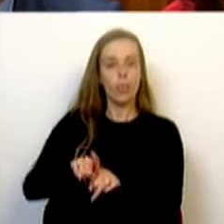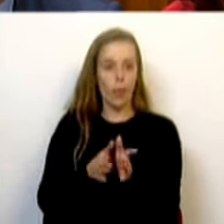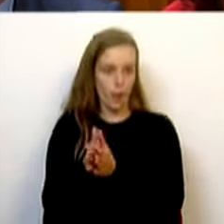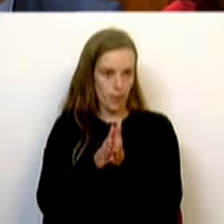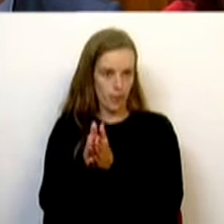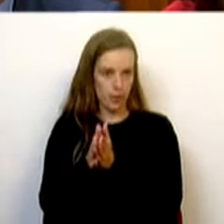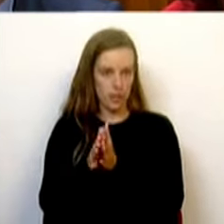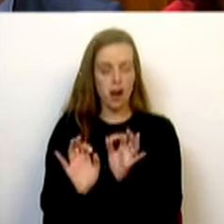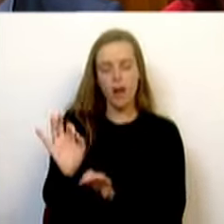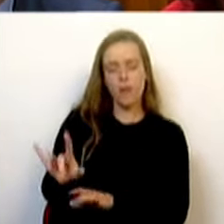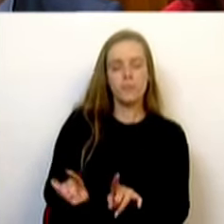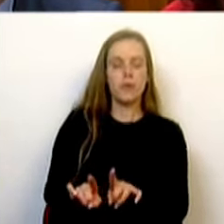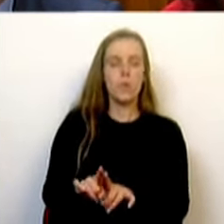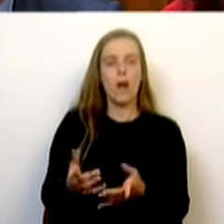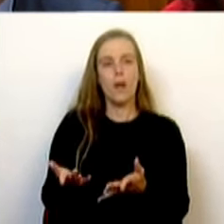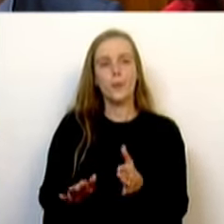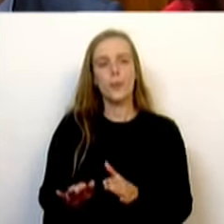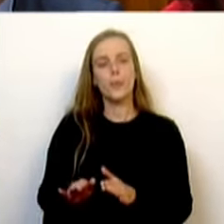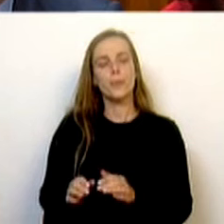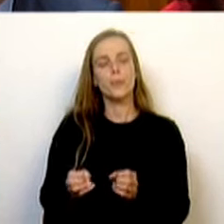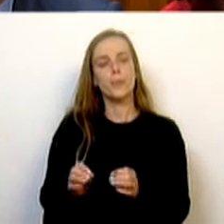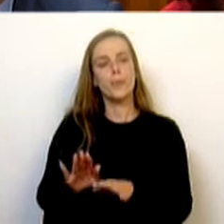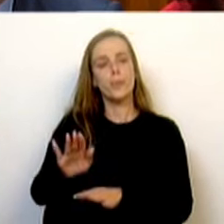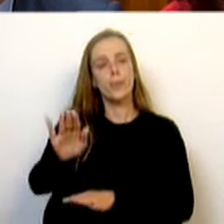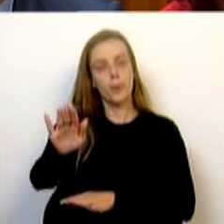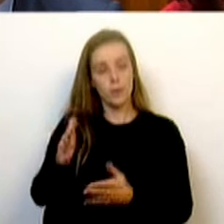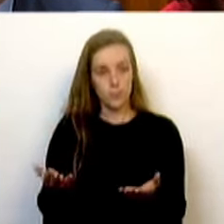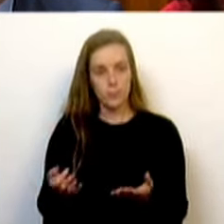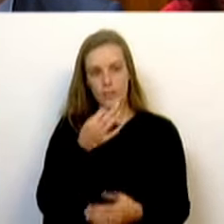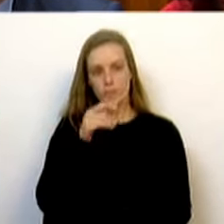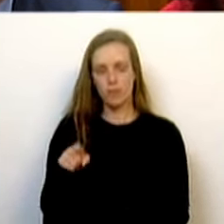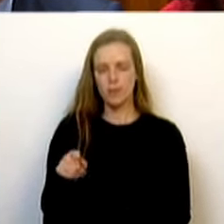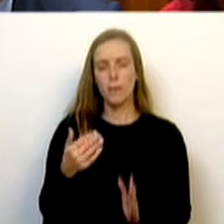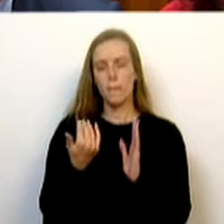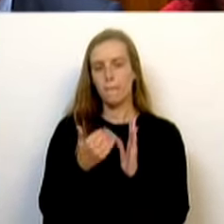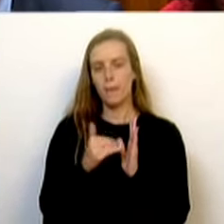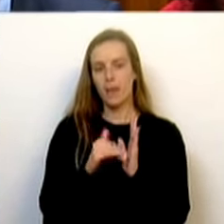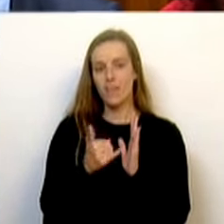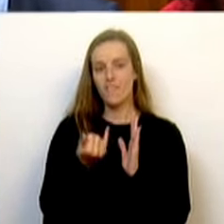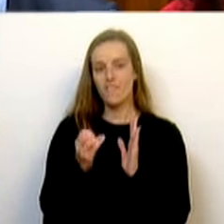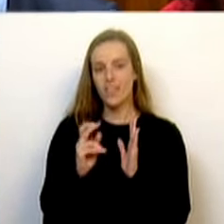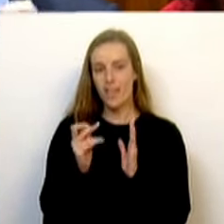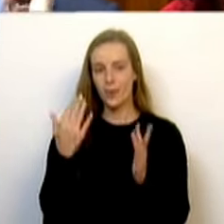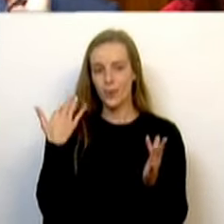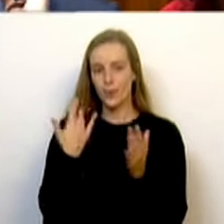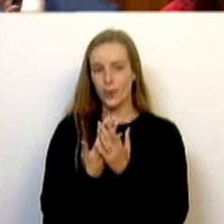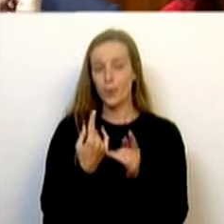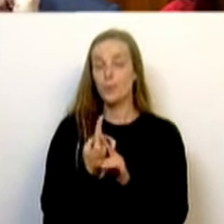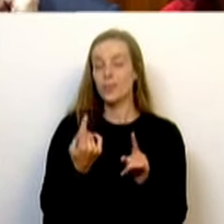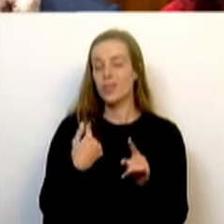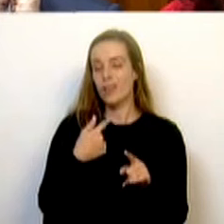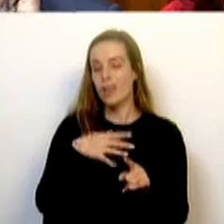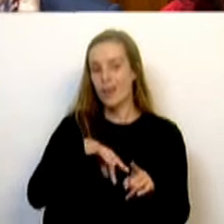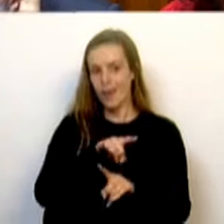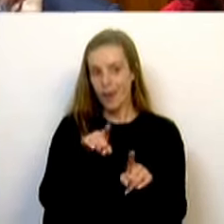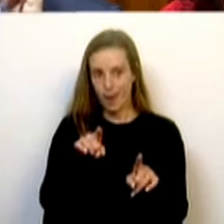truque tem a ver com o crescimento. E porquê que a direita gosta tanto de falar da média dos últimos 20 anos? Porque a direita quer esconder